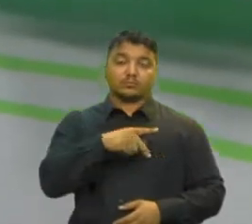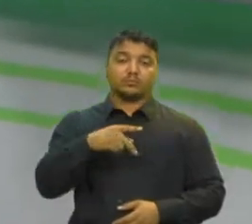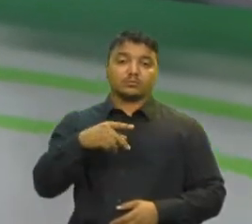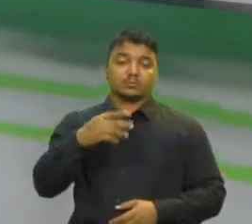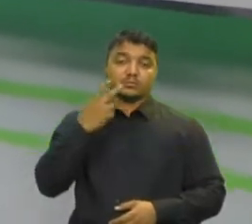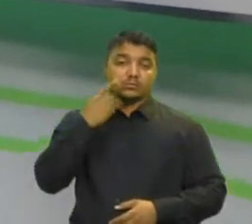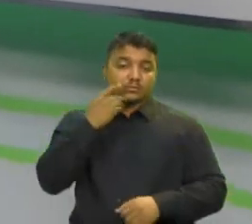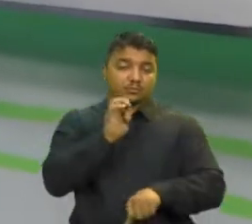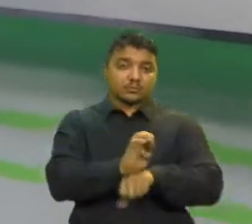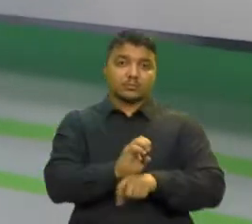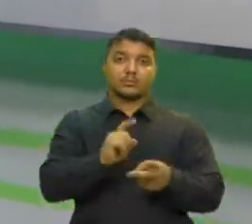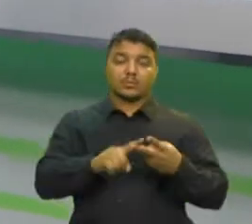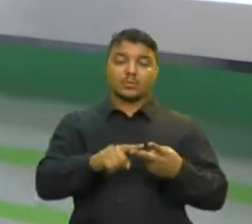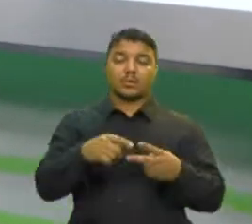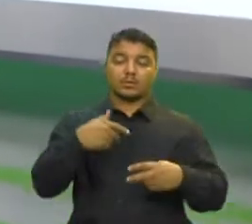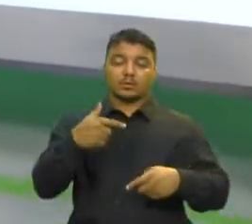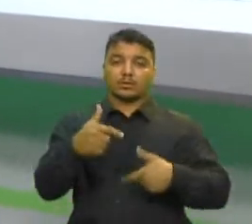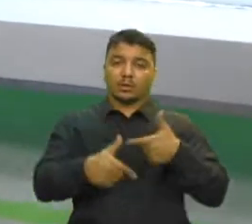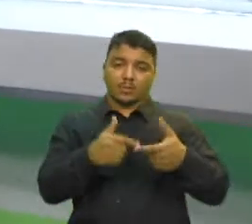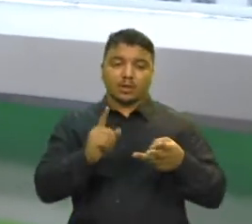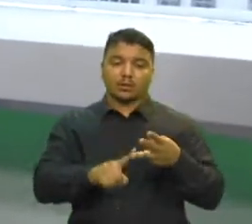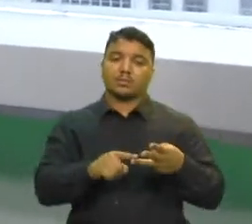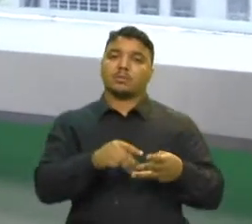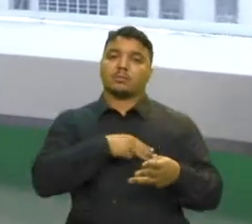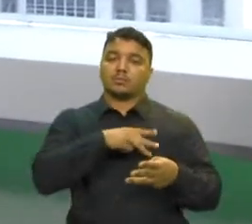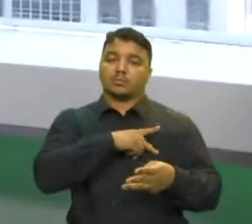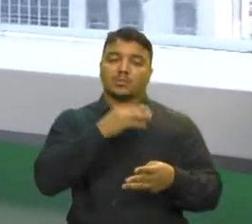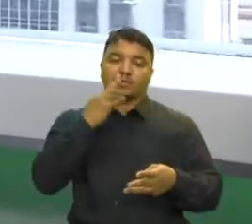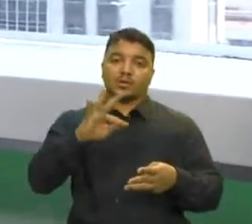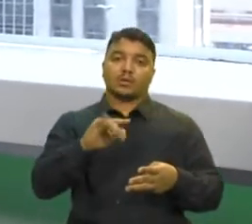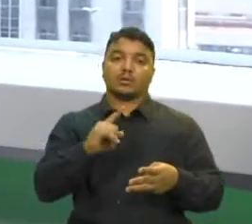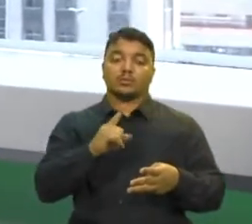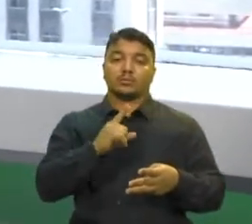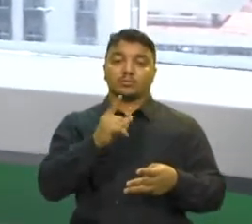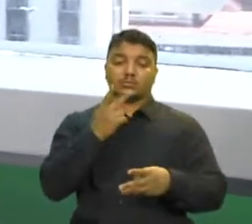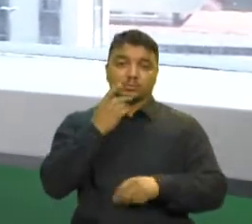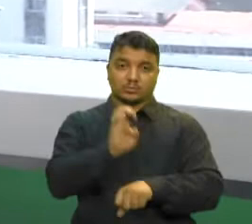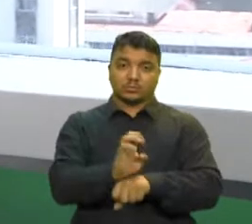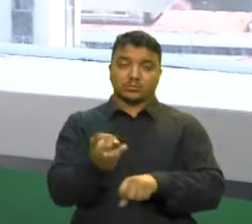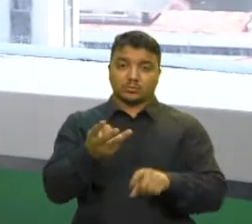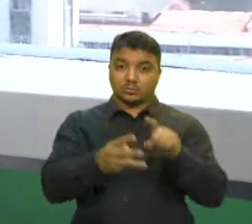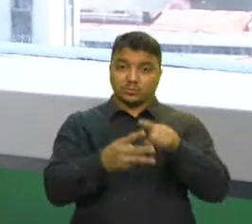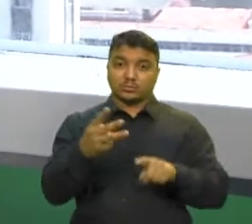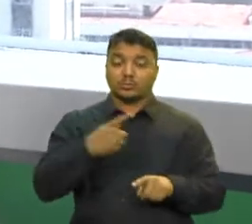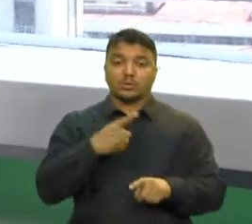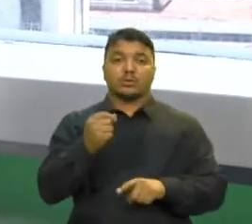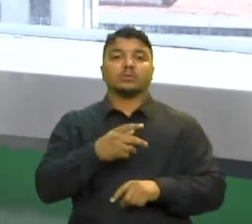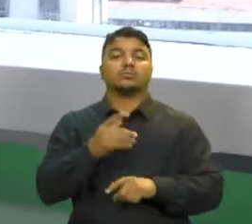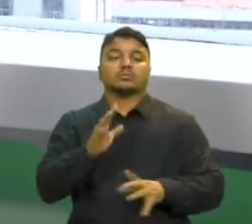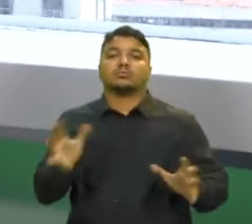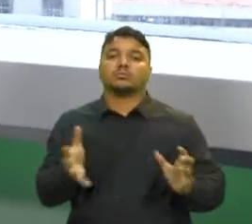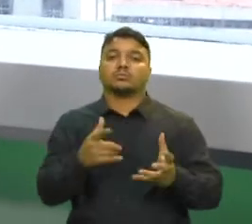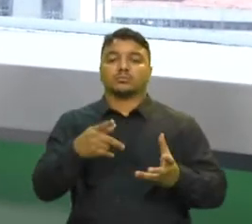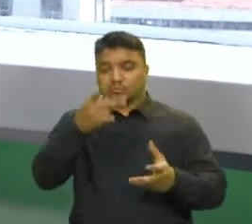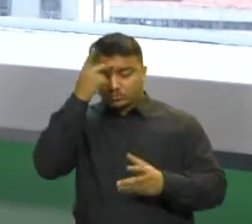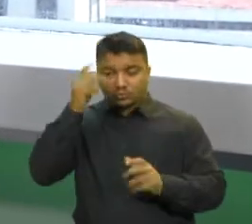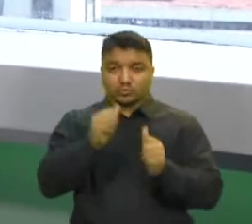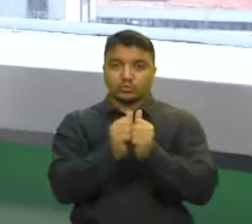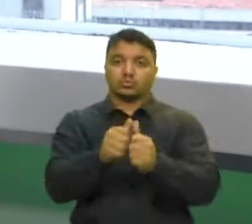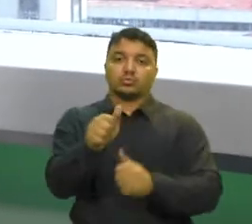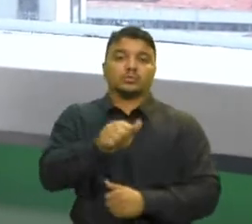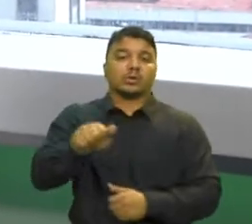e o do Trabalho Debateram a PEC que modifica a autonomia dos órgãos Procuradores, promotores, associações e